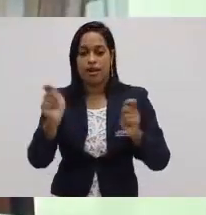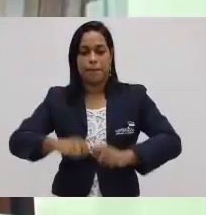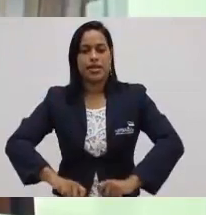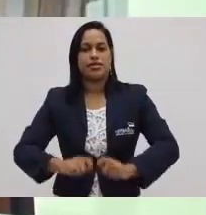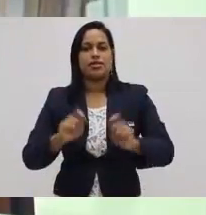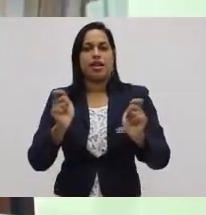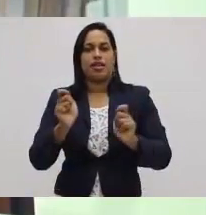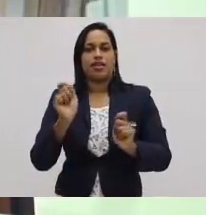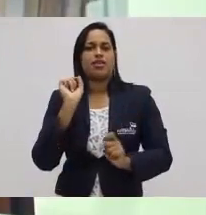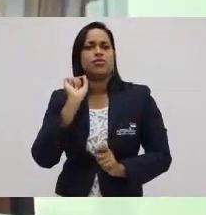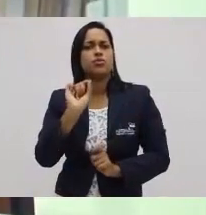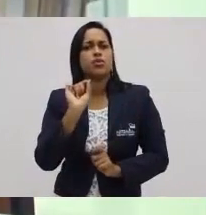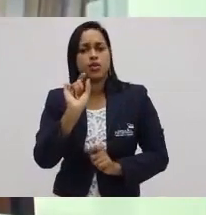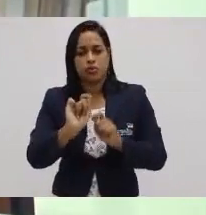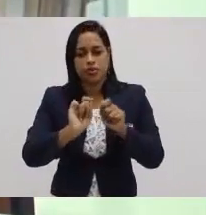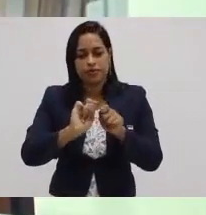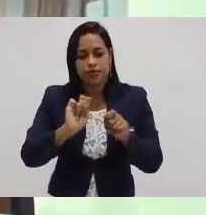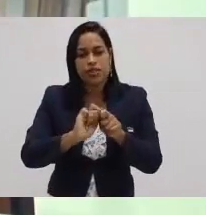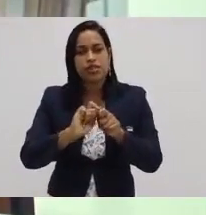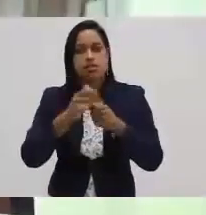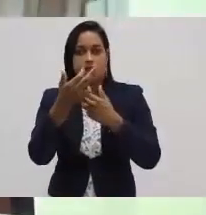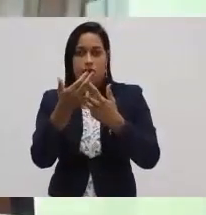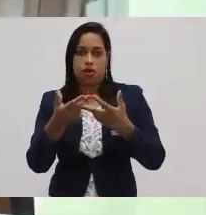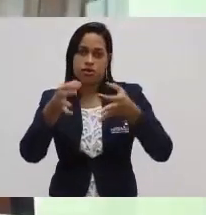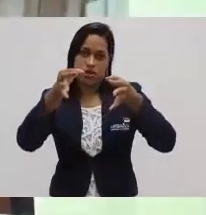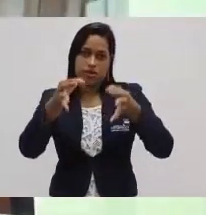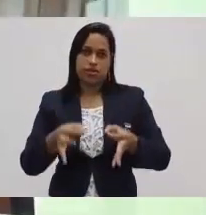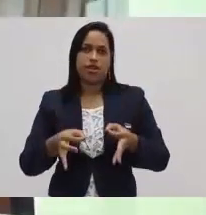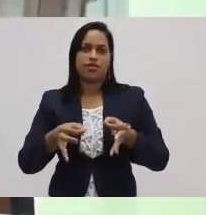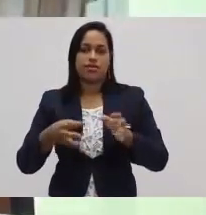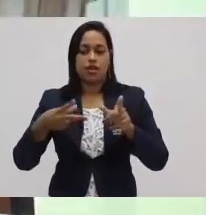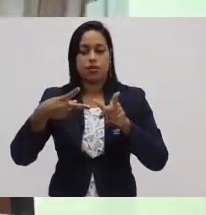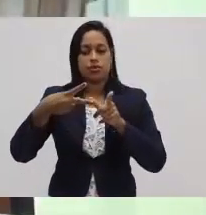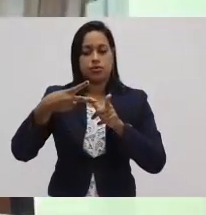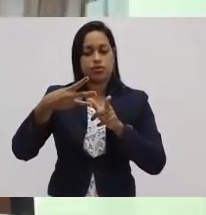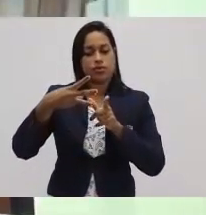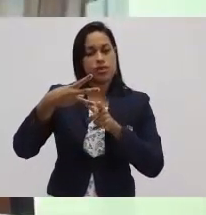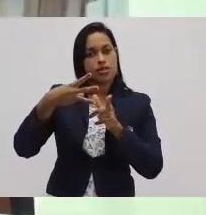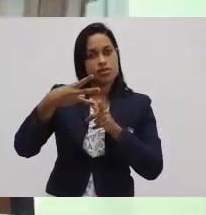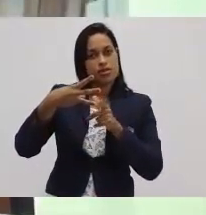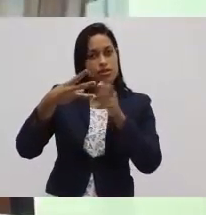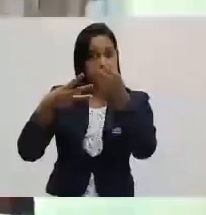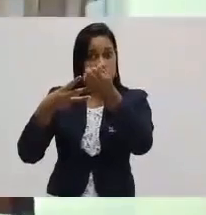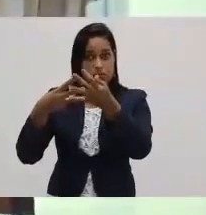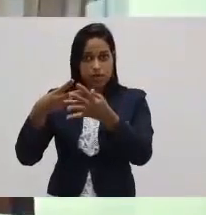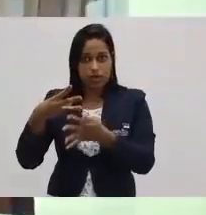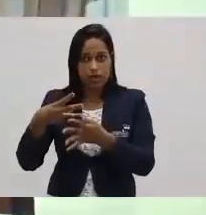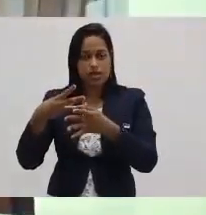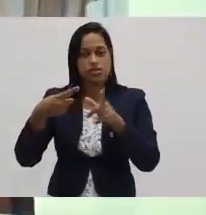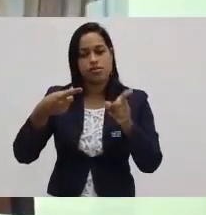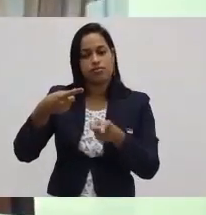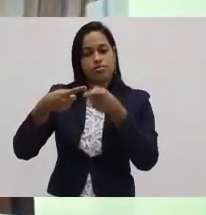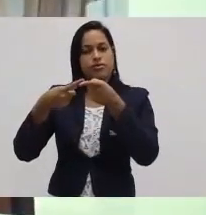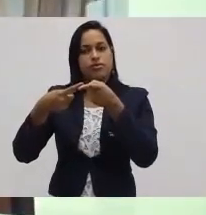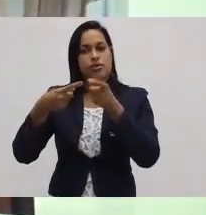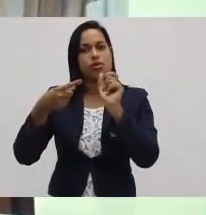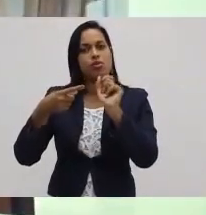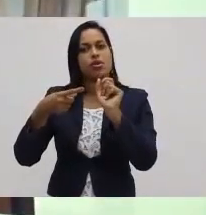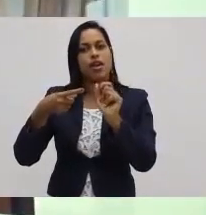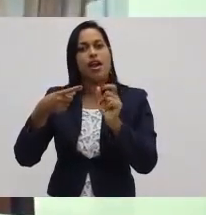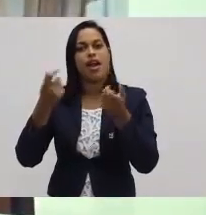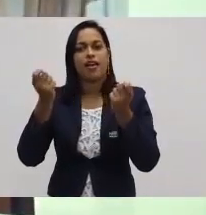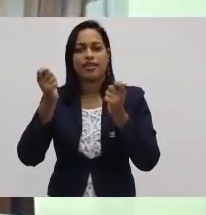fazer, de fazer a coisa certa. Um terceiro conceito bastante característico do Taylorismo é a